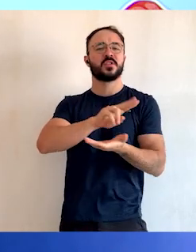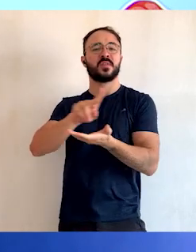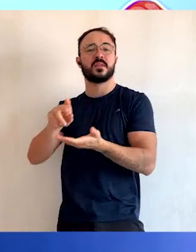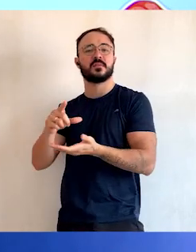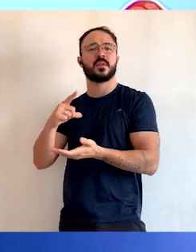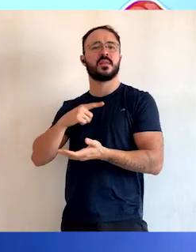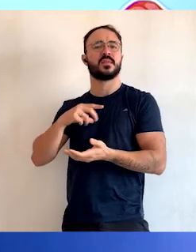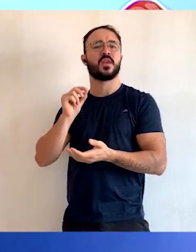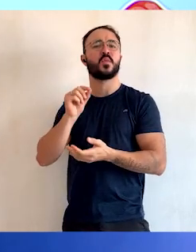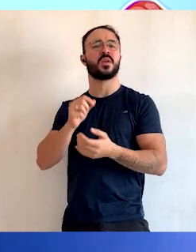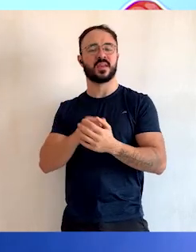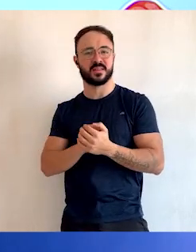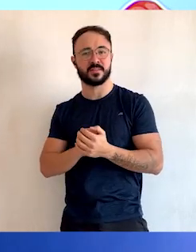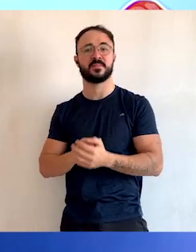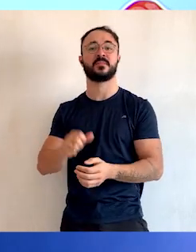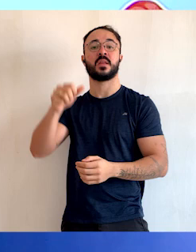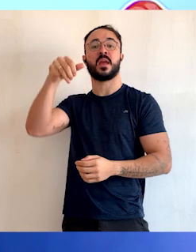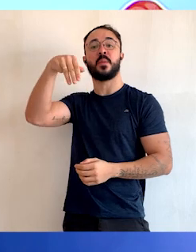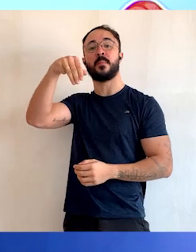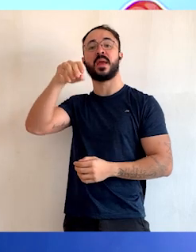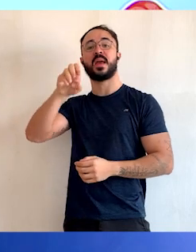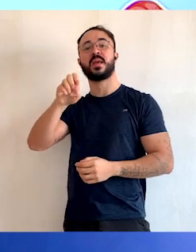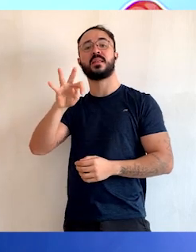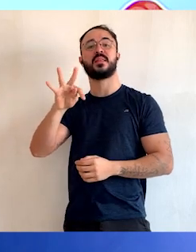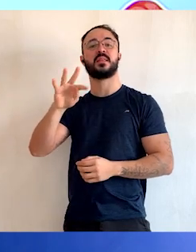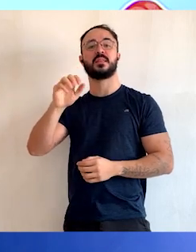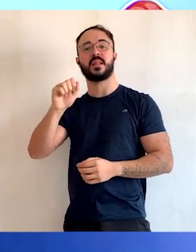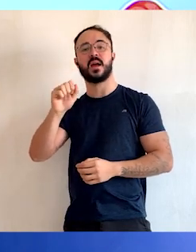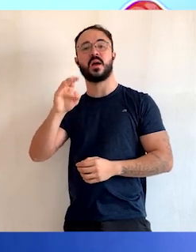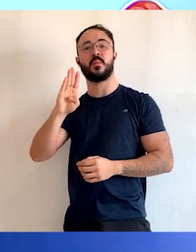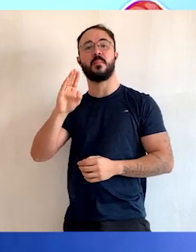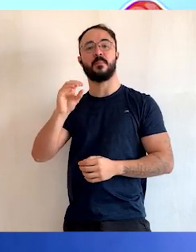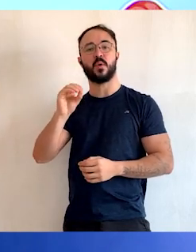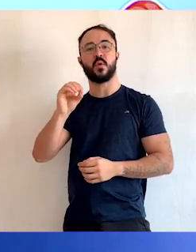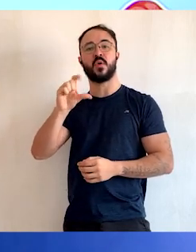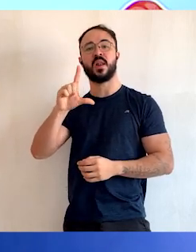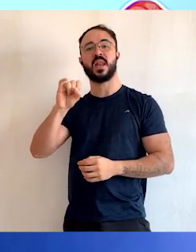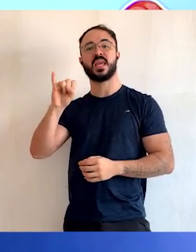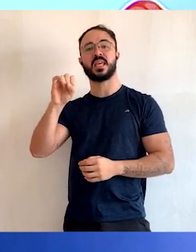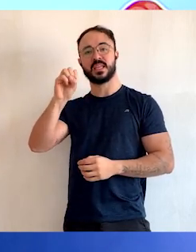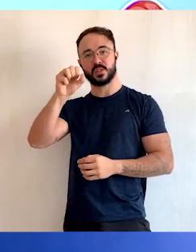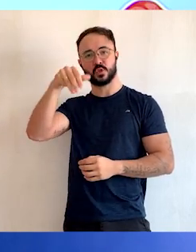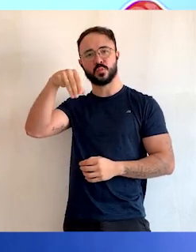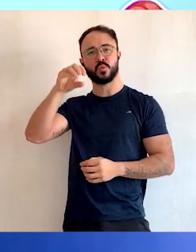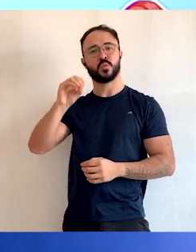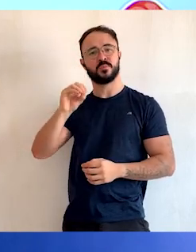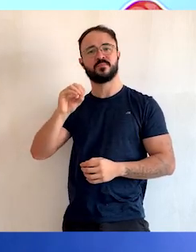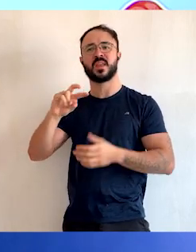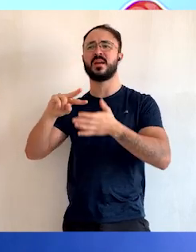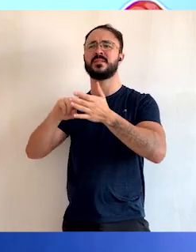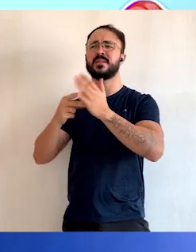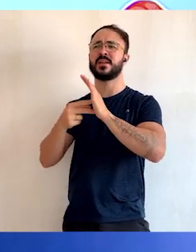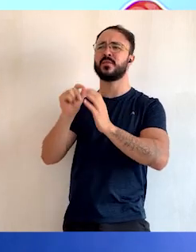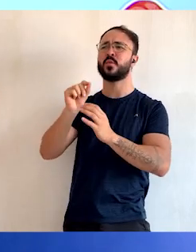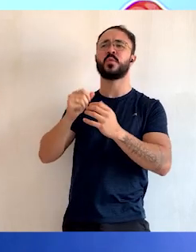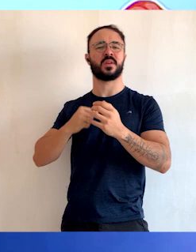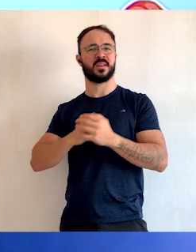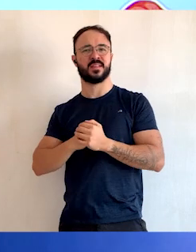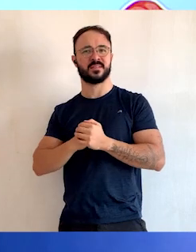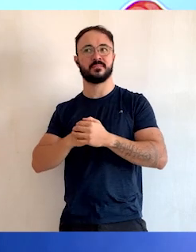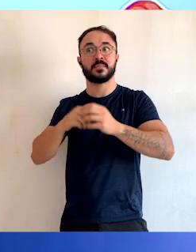também têm capacidade metabólica. Temos metabolismo, que é a